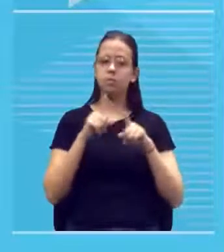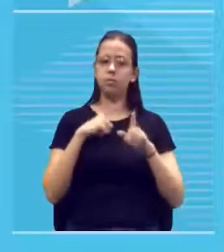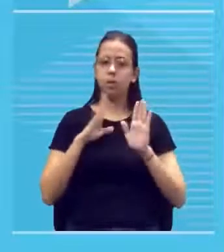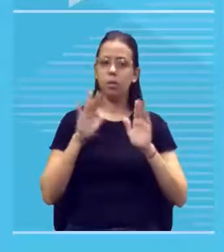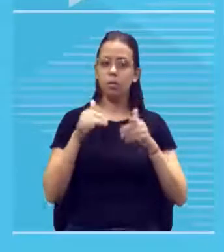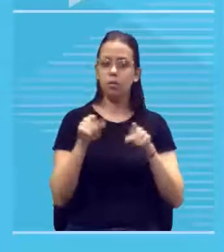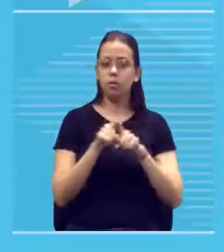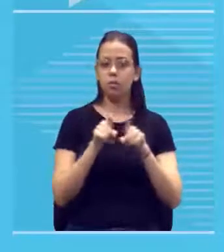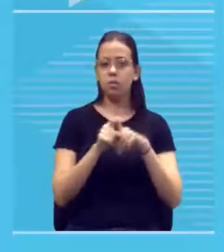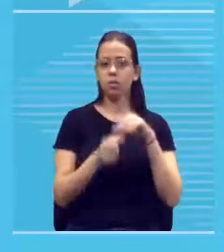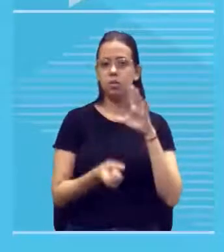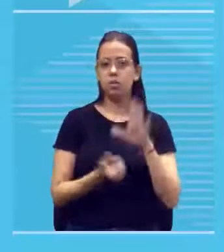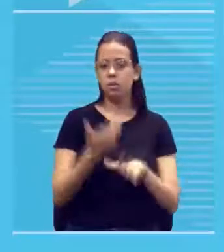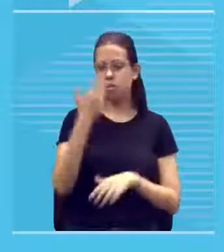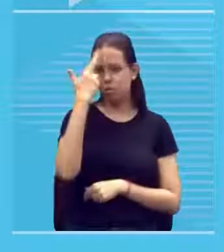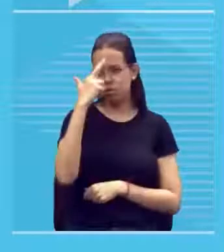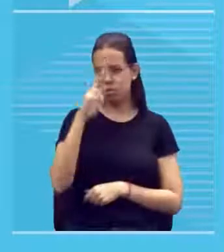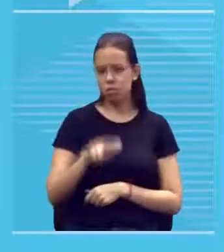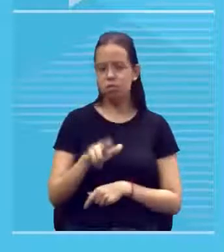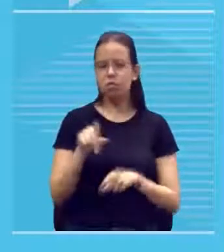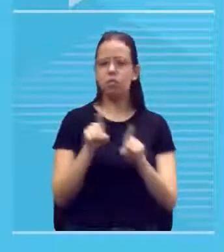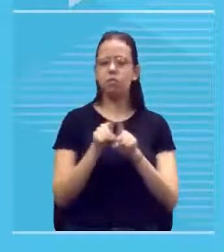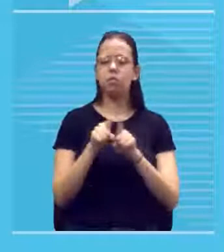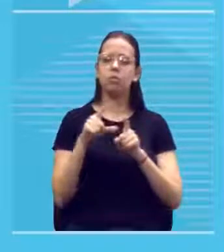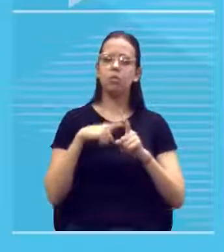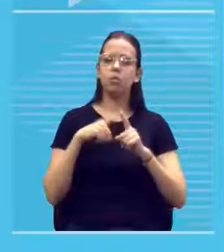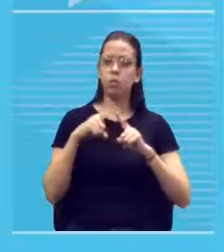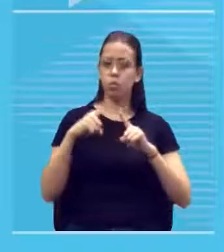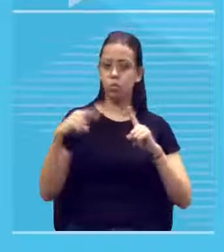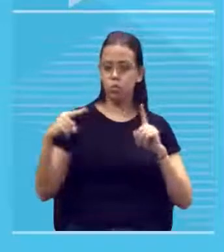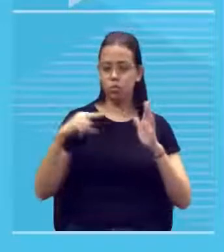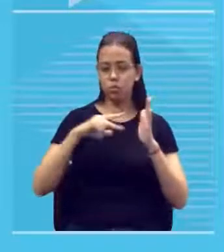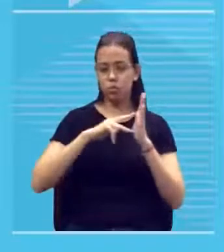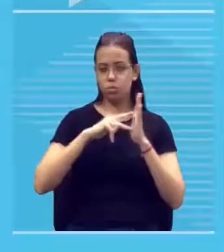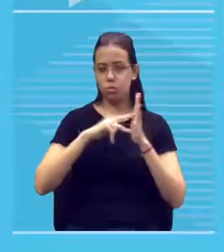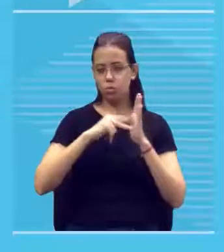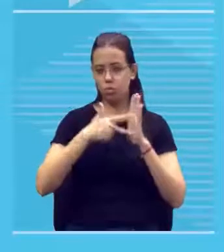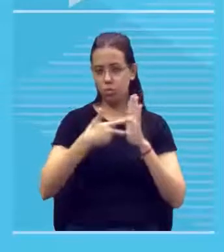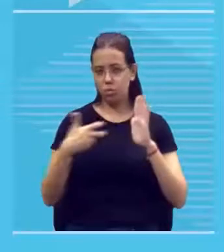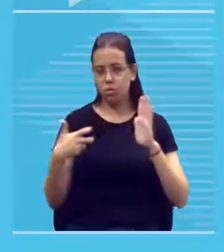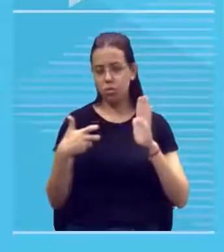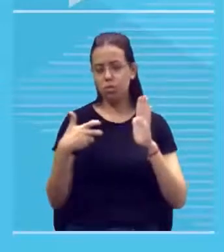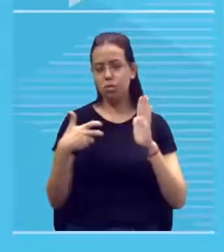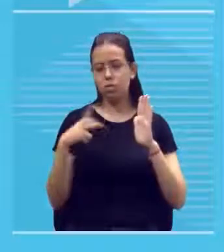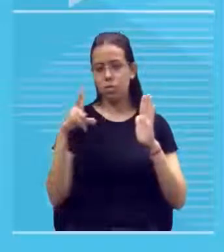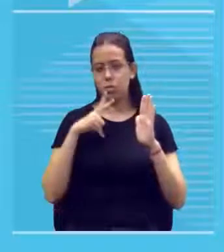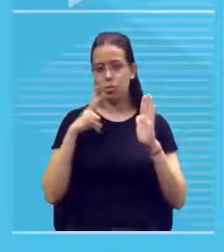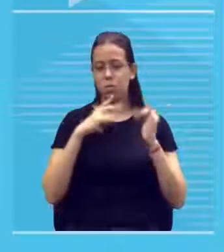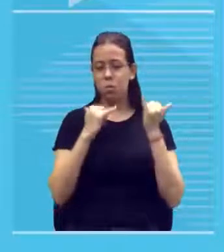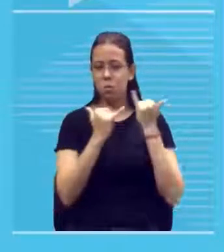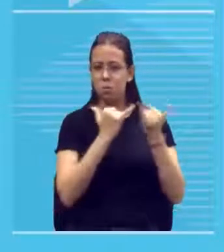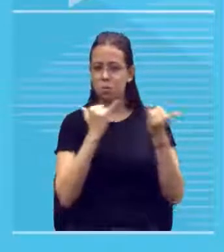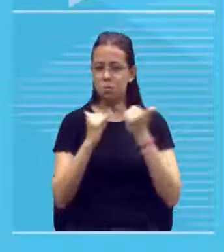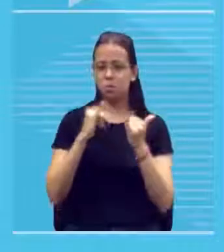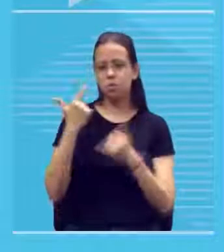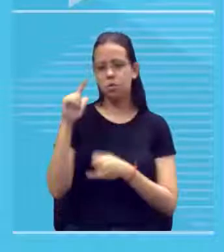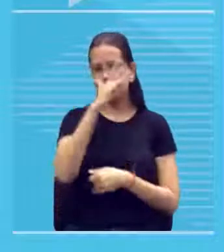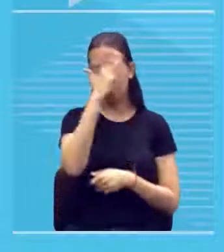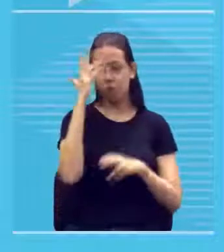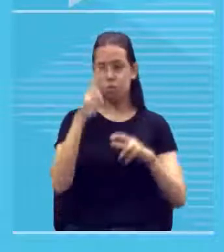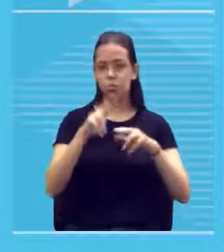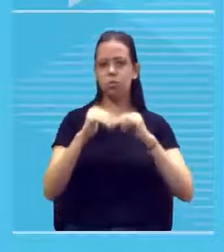racionalidade e te coloca num nível de interpretação pessoal parecido com um das outras pessoas e isso universaliza